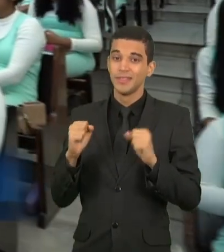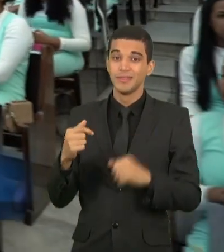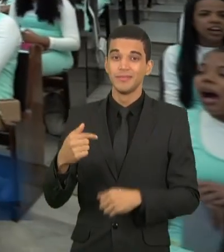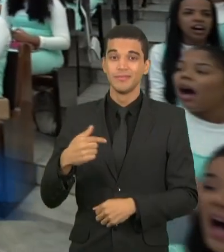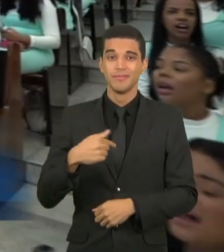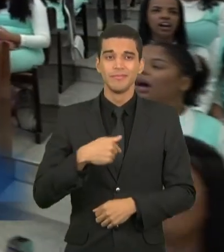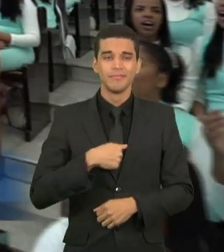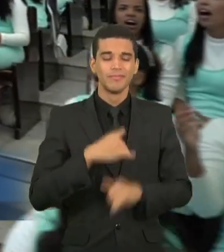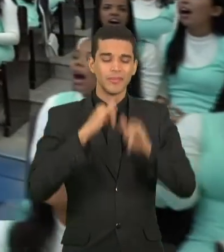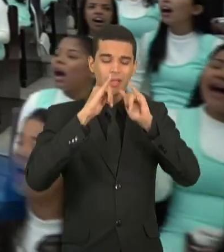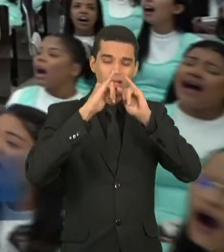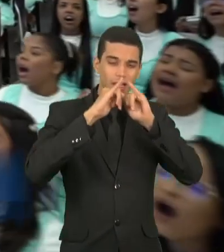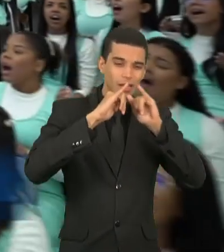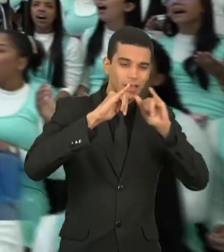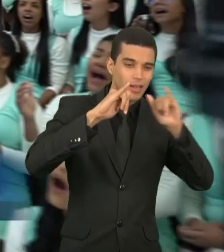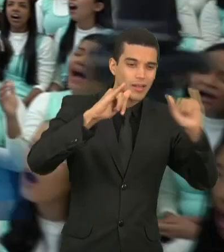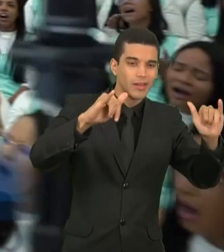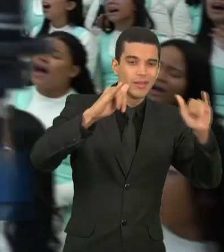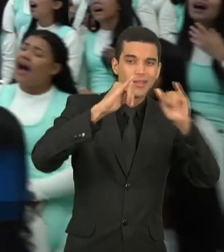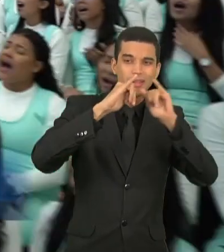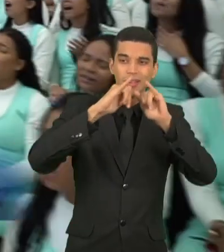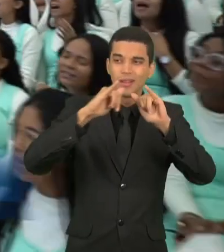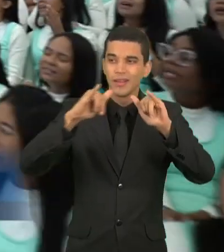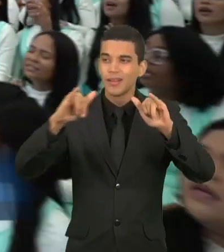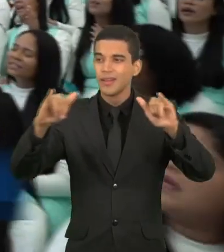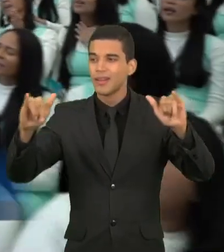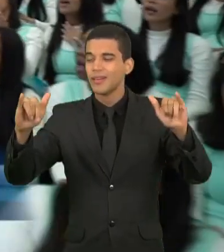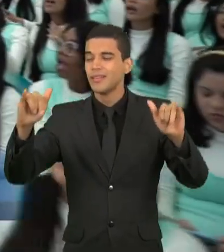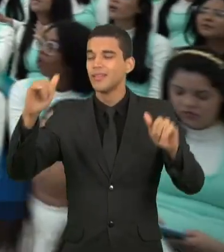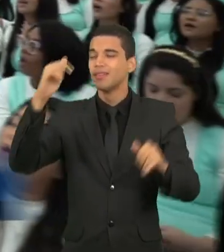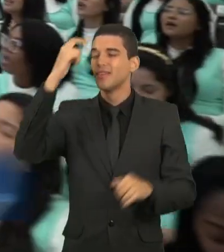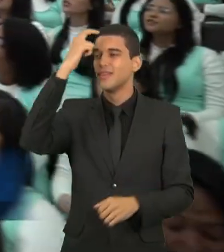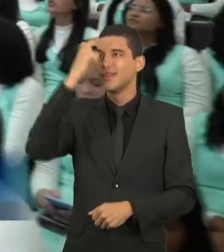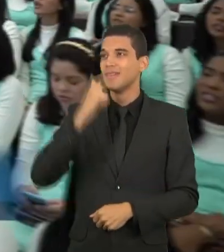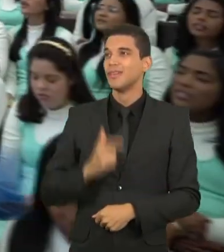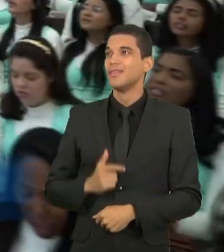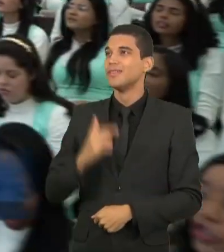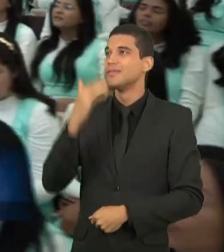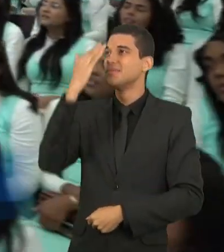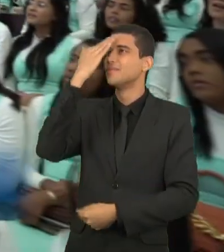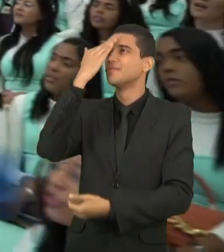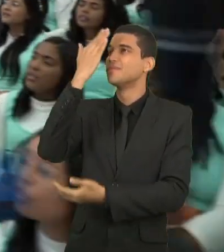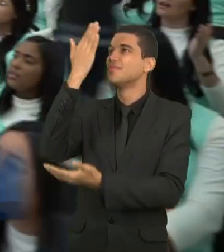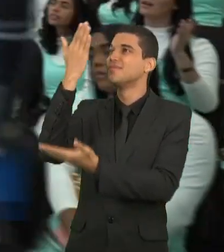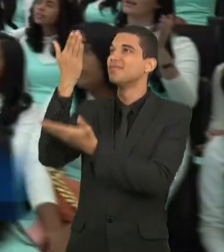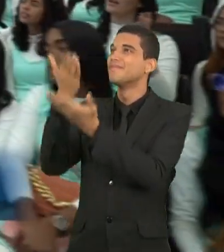vou declarar, que creio em ti,